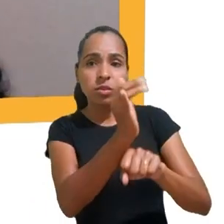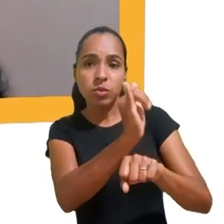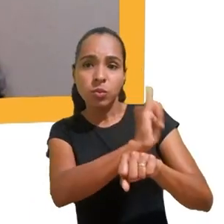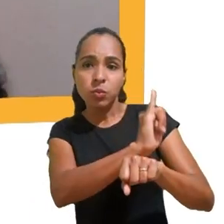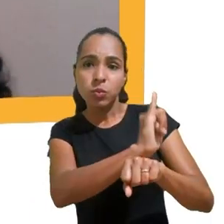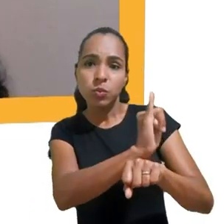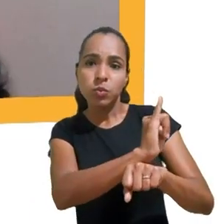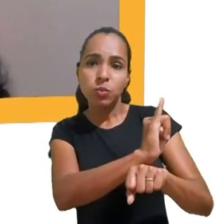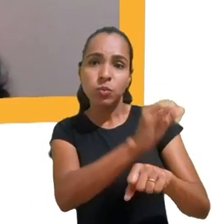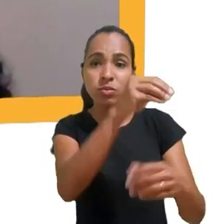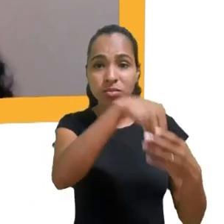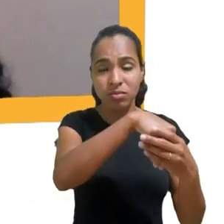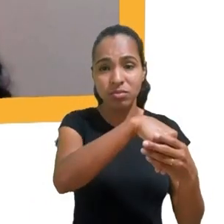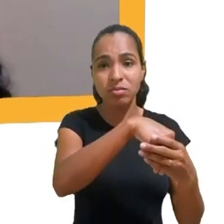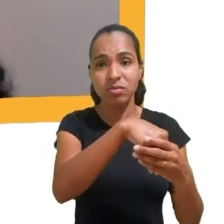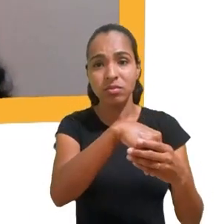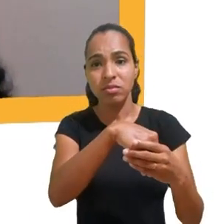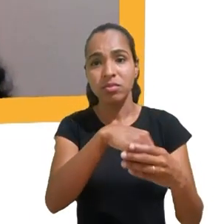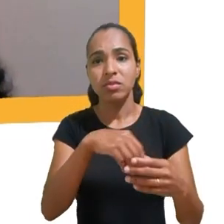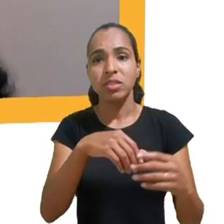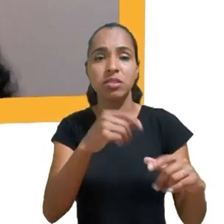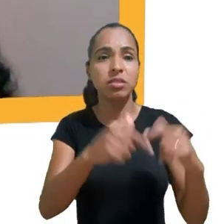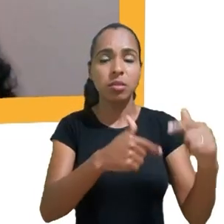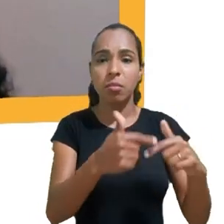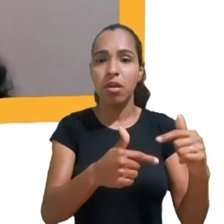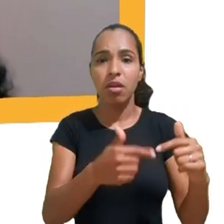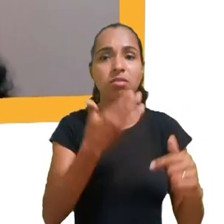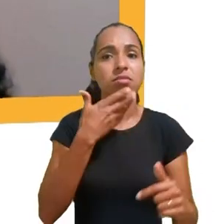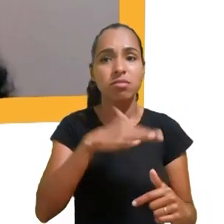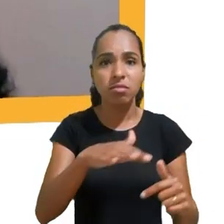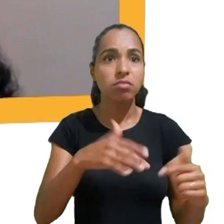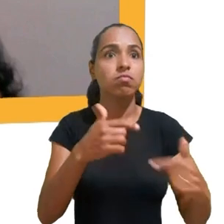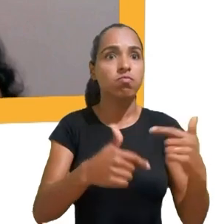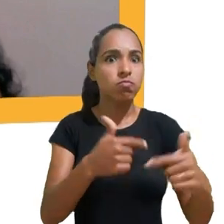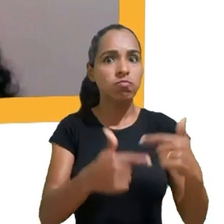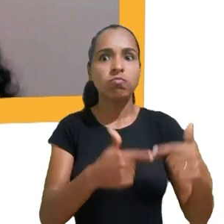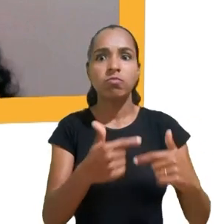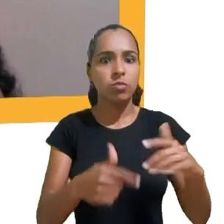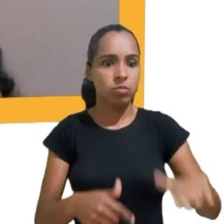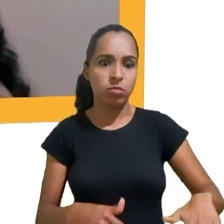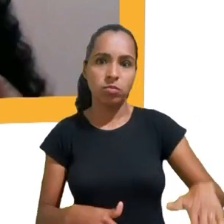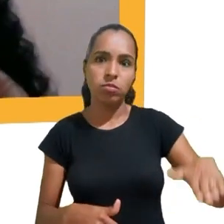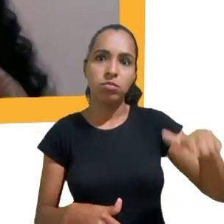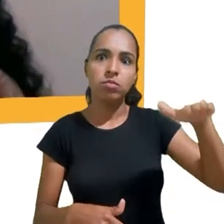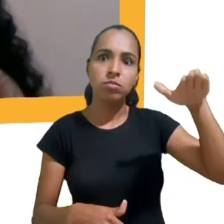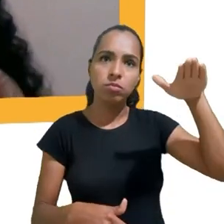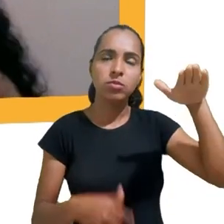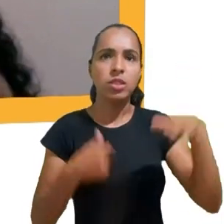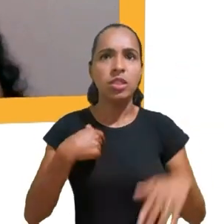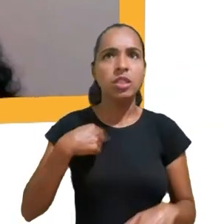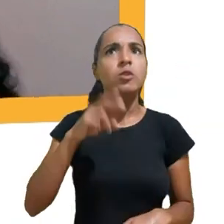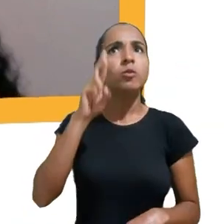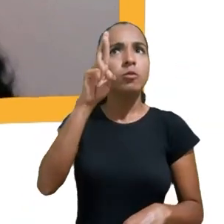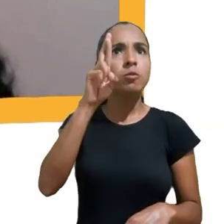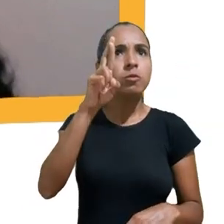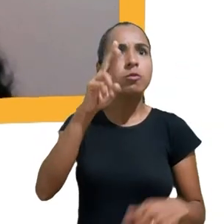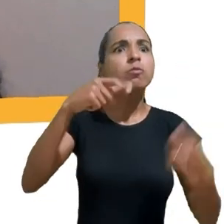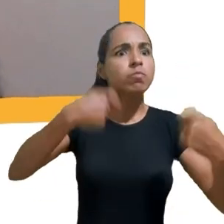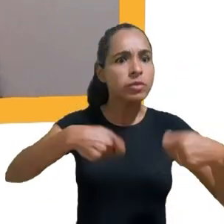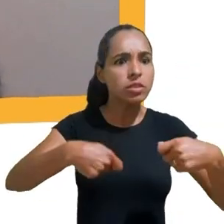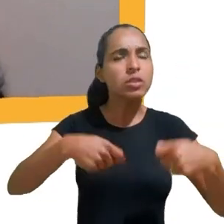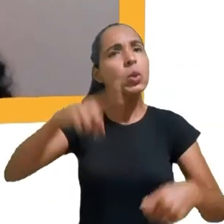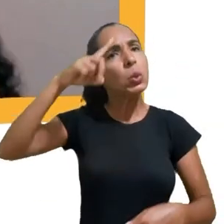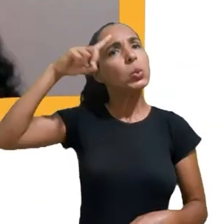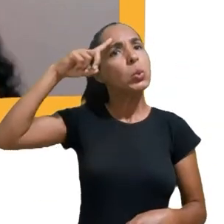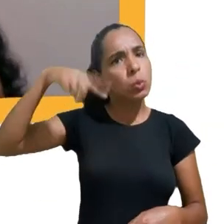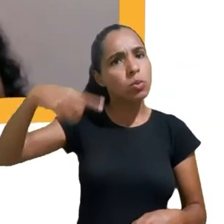trabalho mirim, de crescer com essa responsabilidade que eles não deveriam de, ah, eu preciso todos os dias gravar três